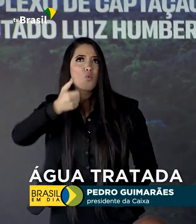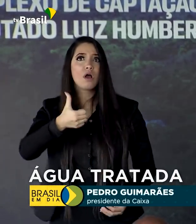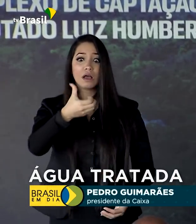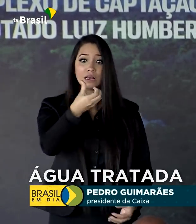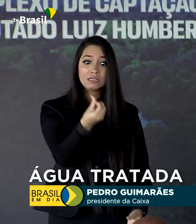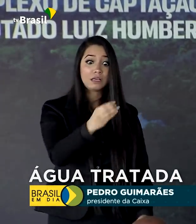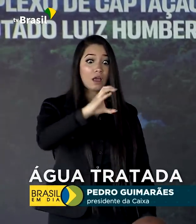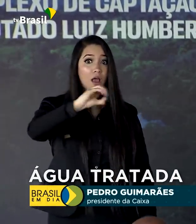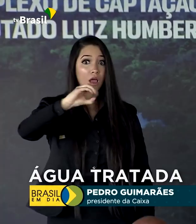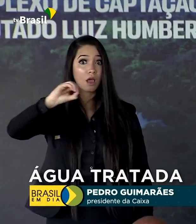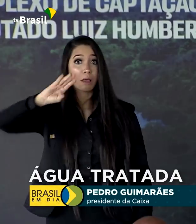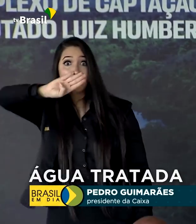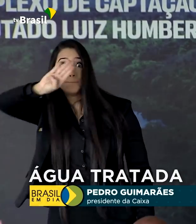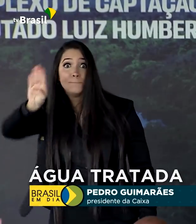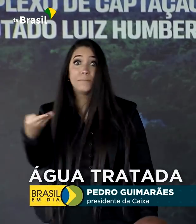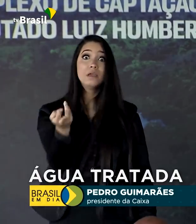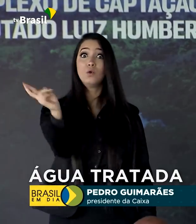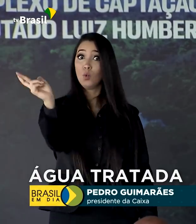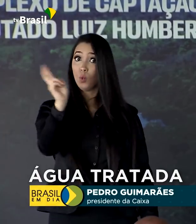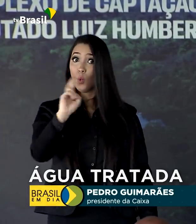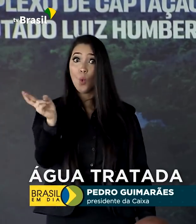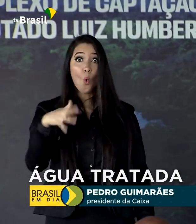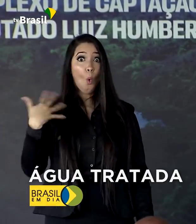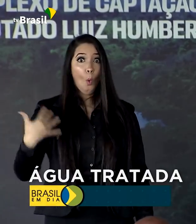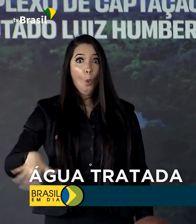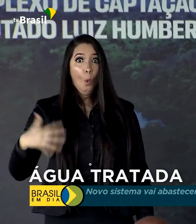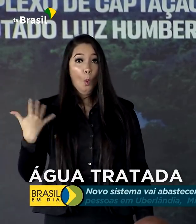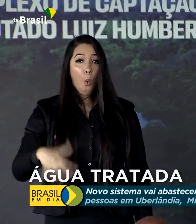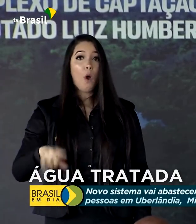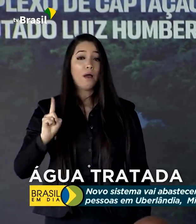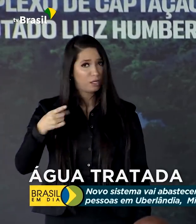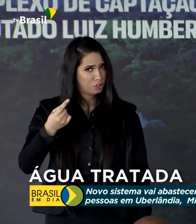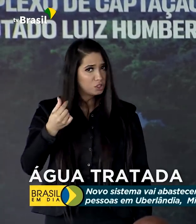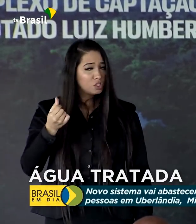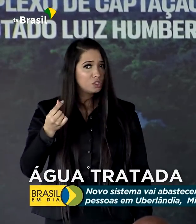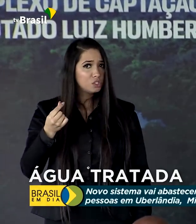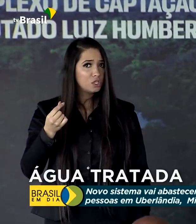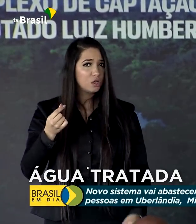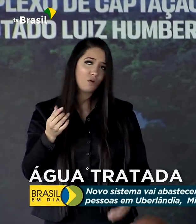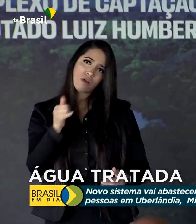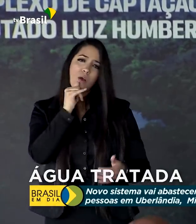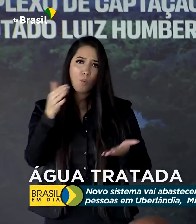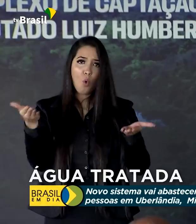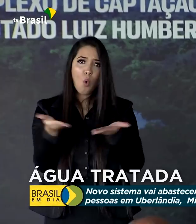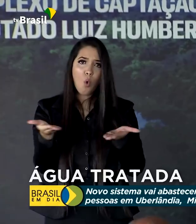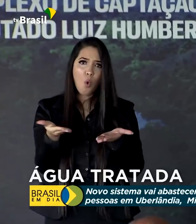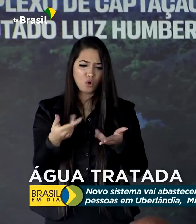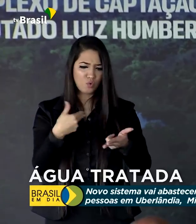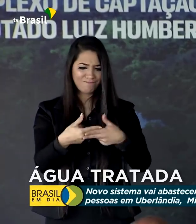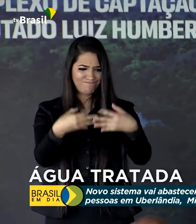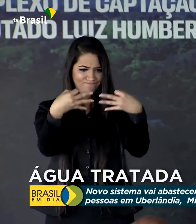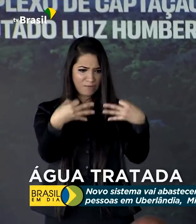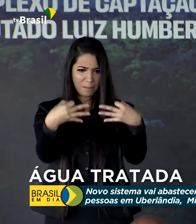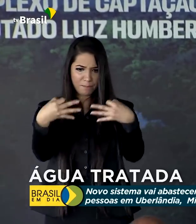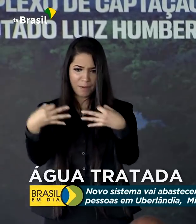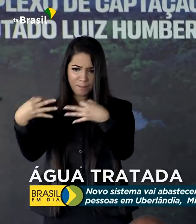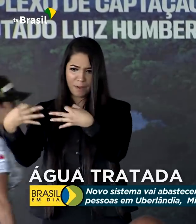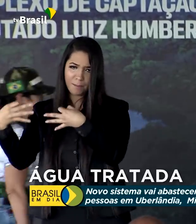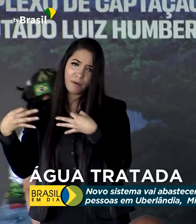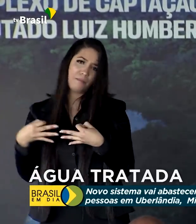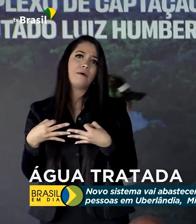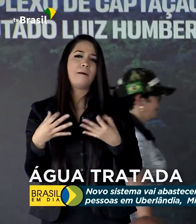600 bilhões de reais. E esse dinheiro, como hoje está sendo bem utilizado,